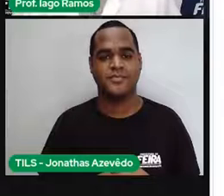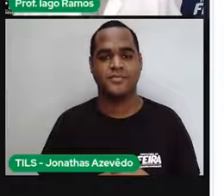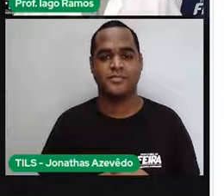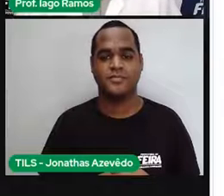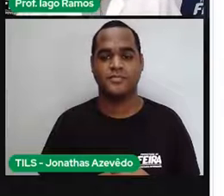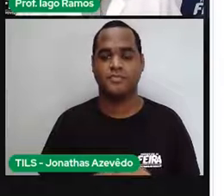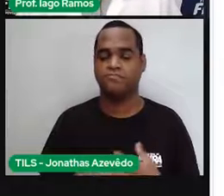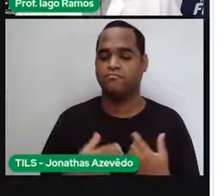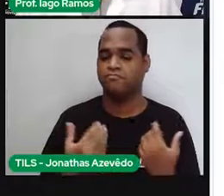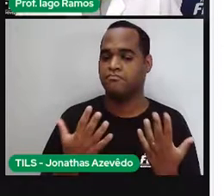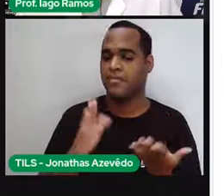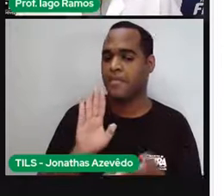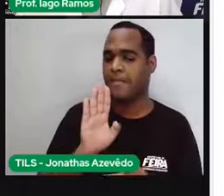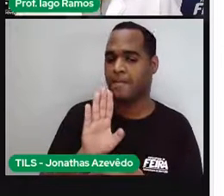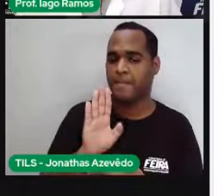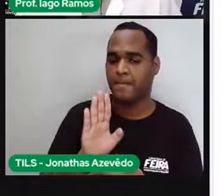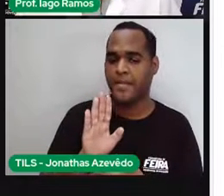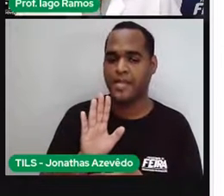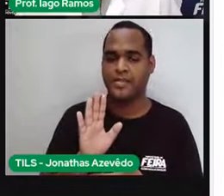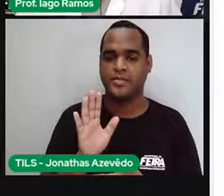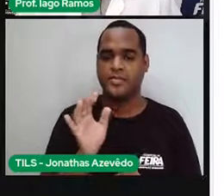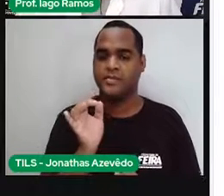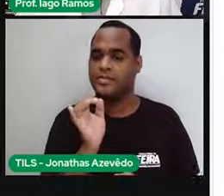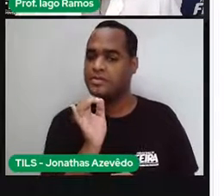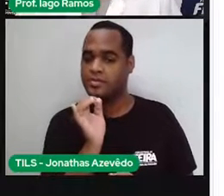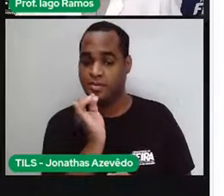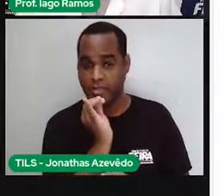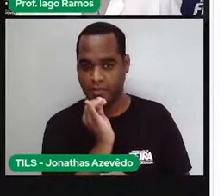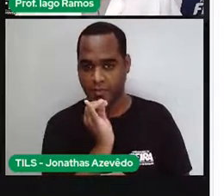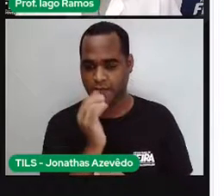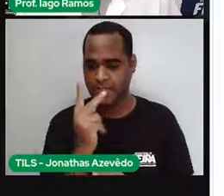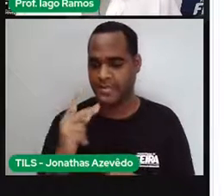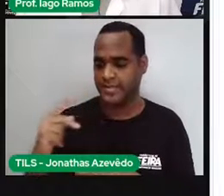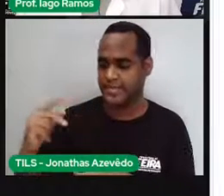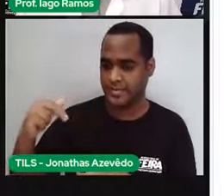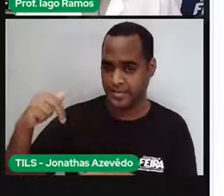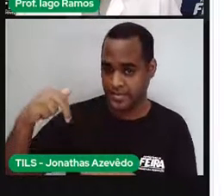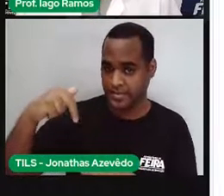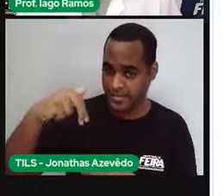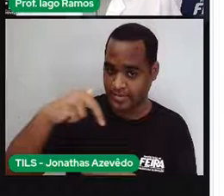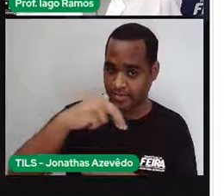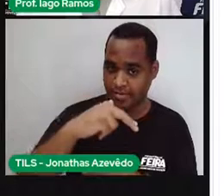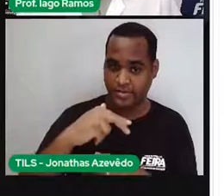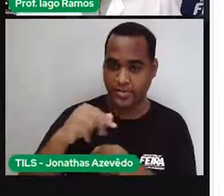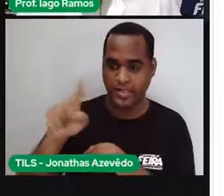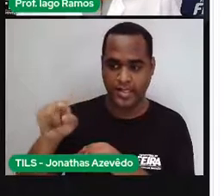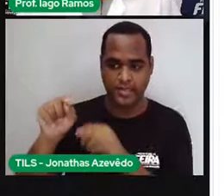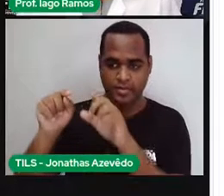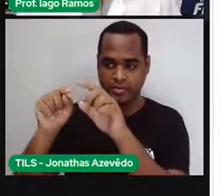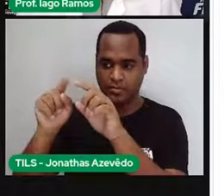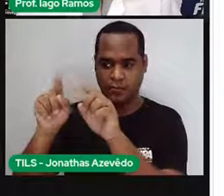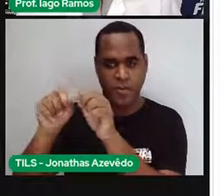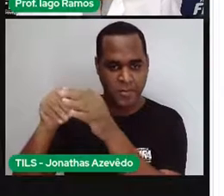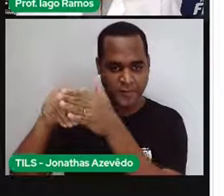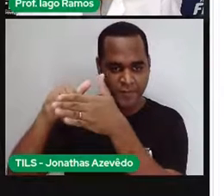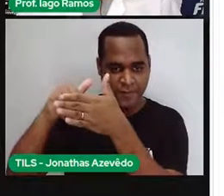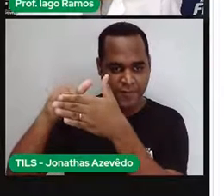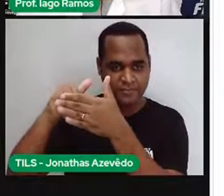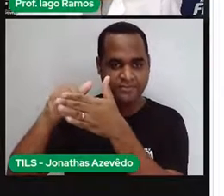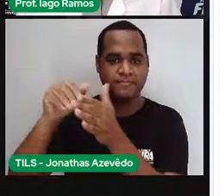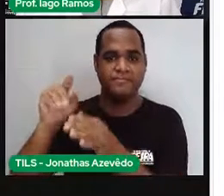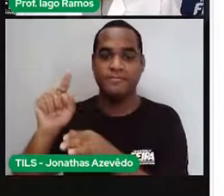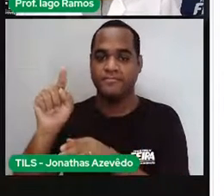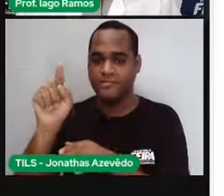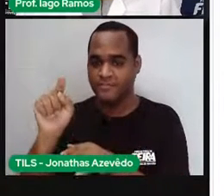mais até da onde você saiu, né? Desse ponto do campo até aqui, da onde